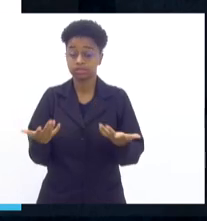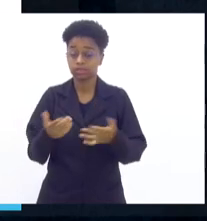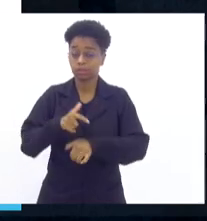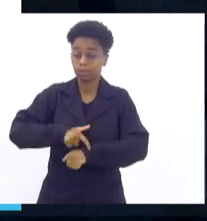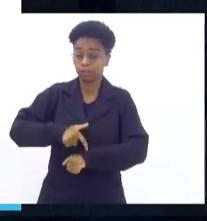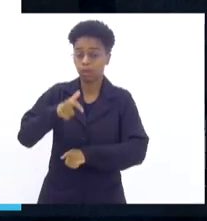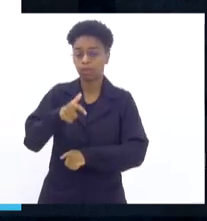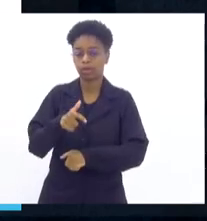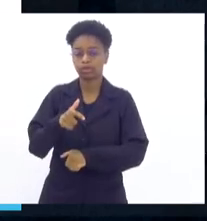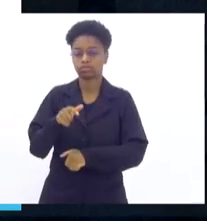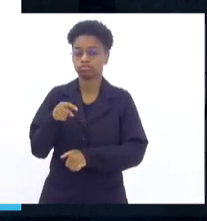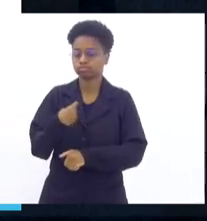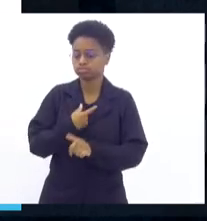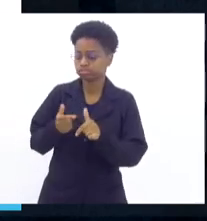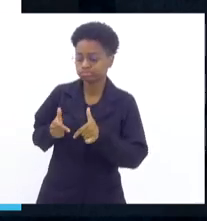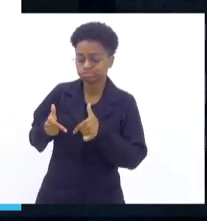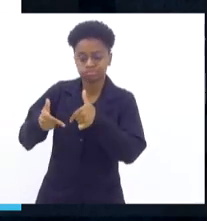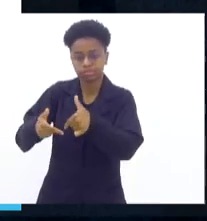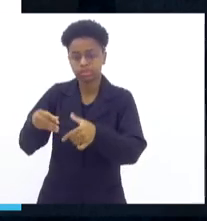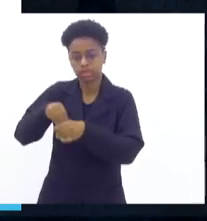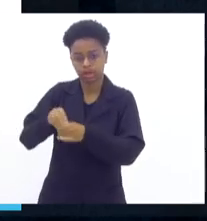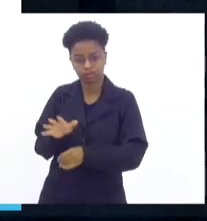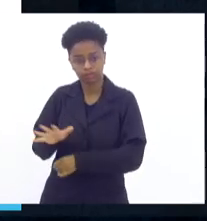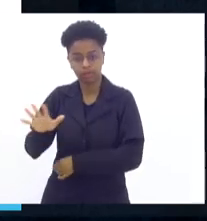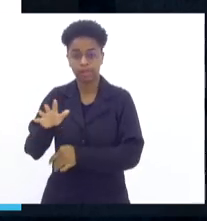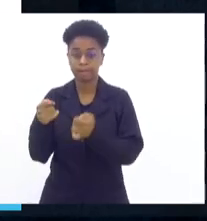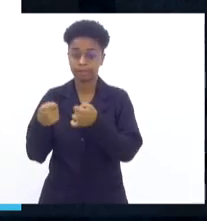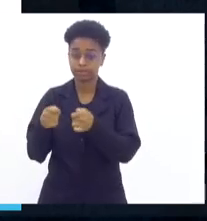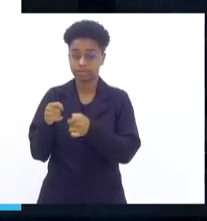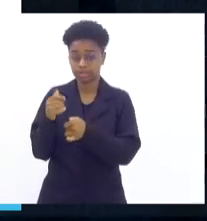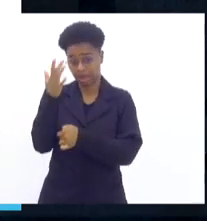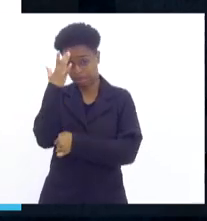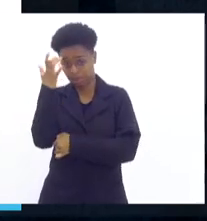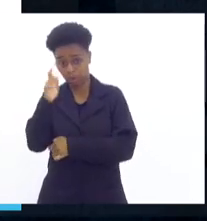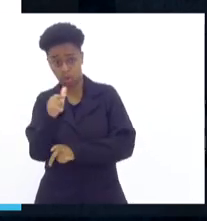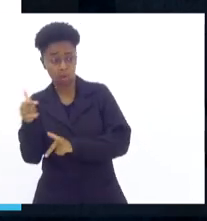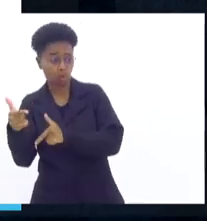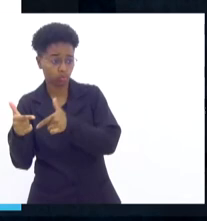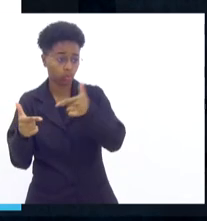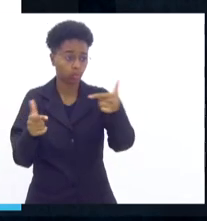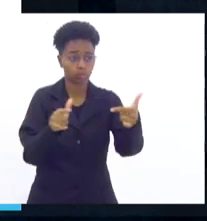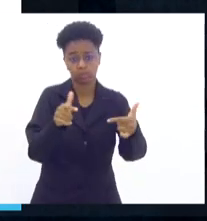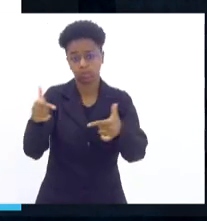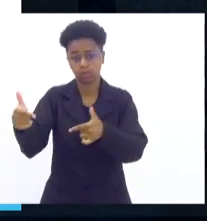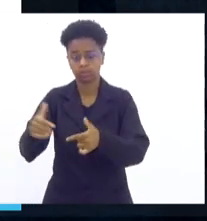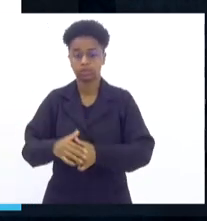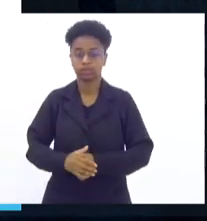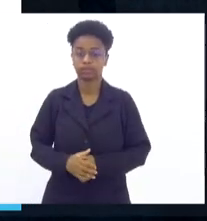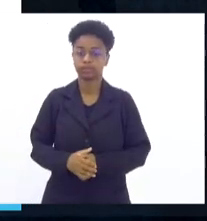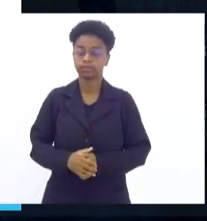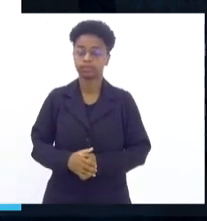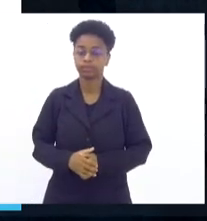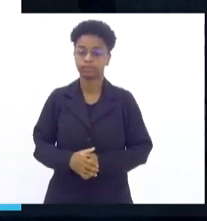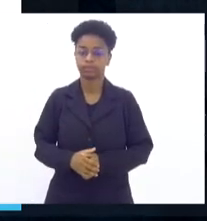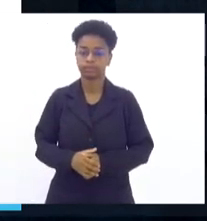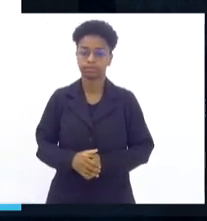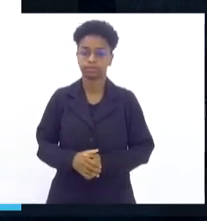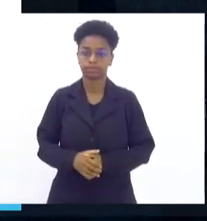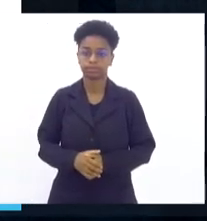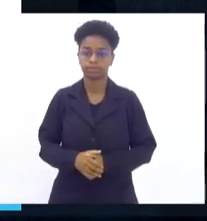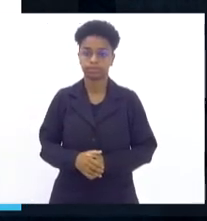operação em uma comunidade, a gente tem que partir no outro dia para outra, para outra, tem que fazer esse